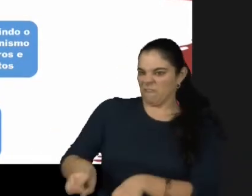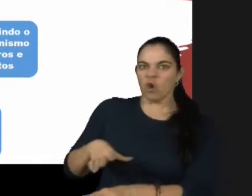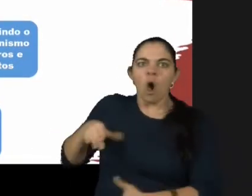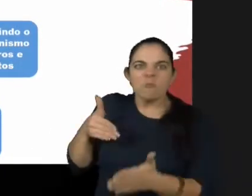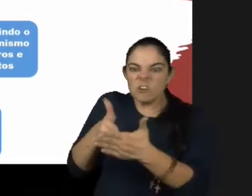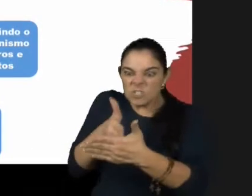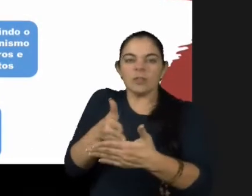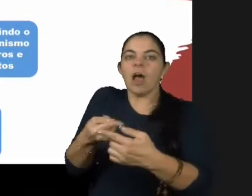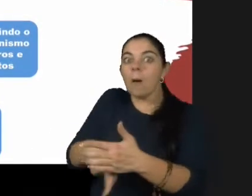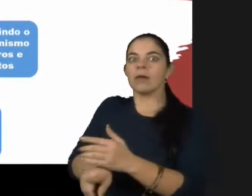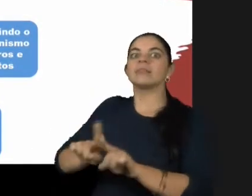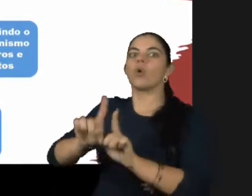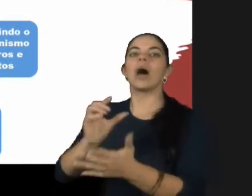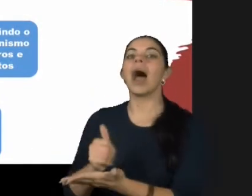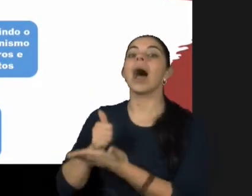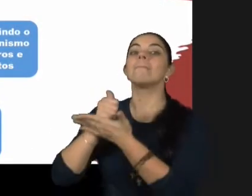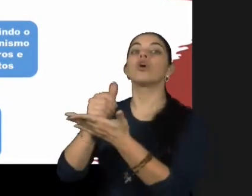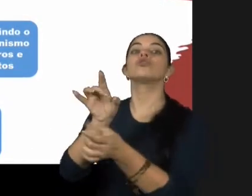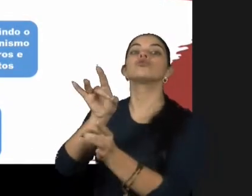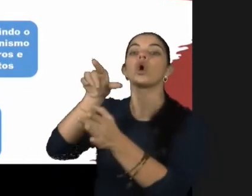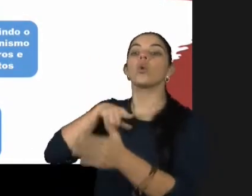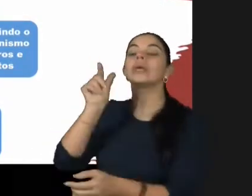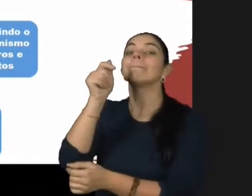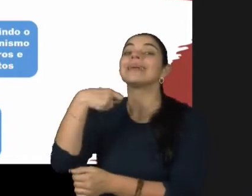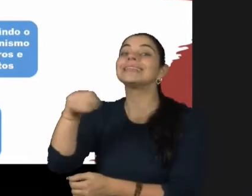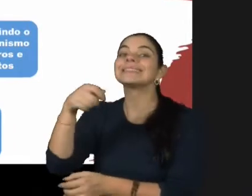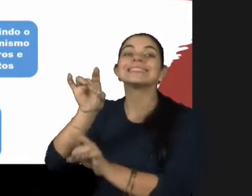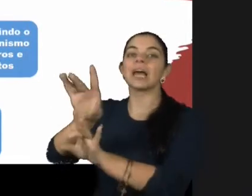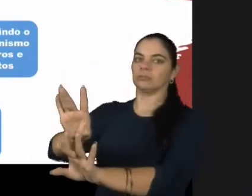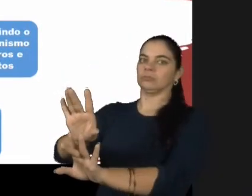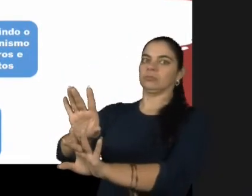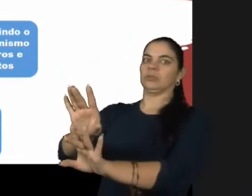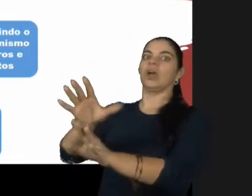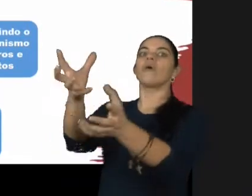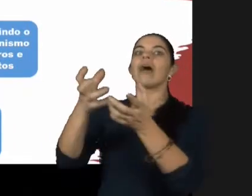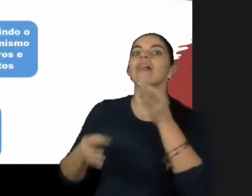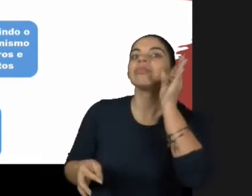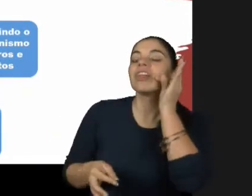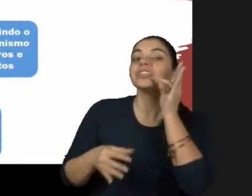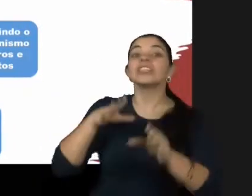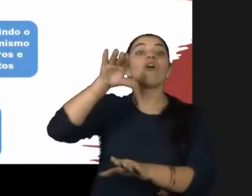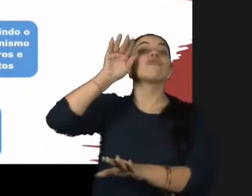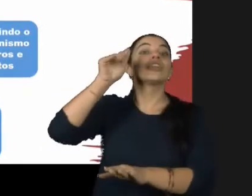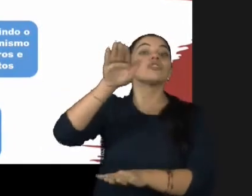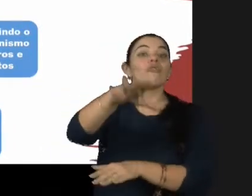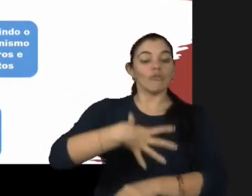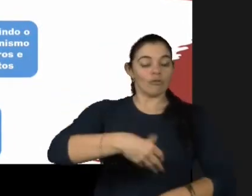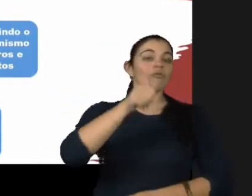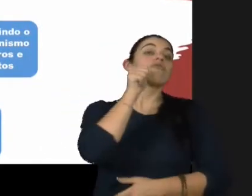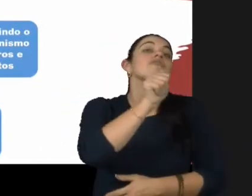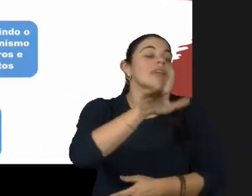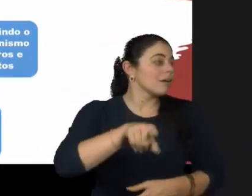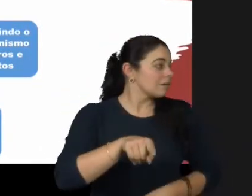mais apoio do que no máximo o mínimo que eles precisam. E com isso eu queria, Tati, você está nos ouvindo aí? Você pode abrir sua